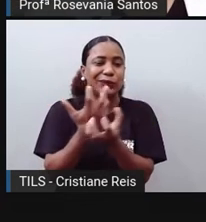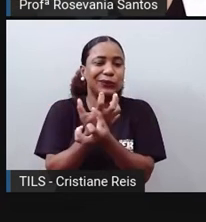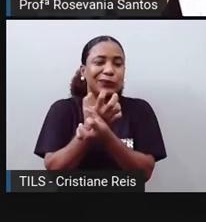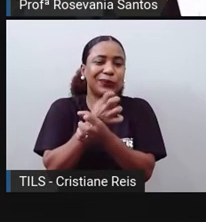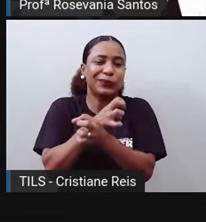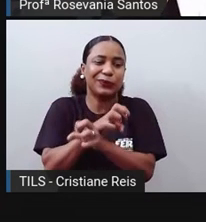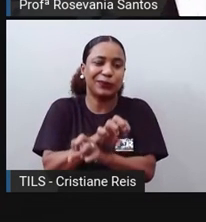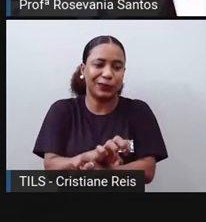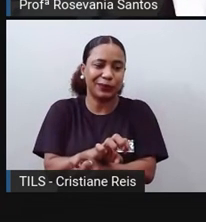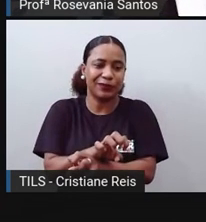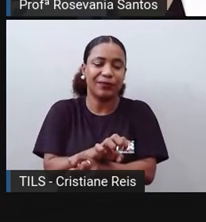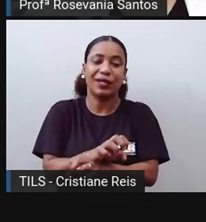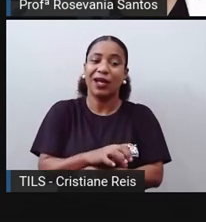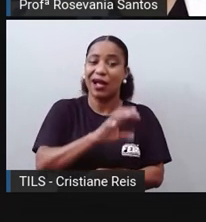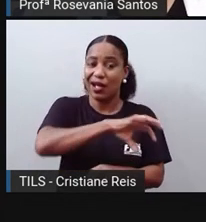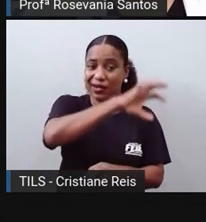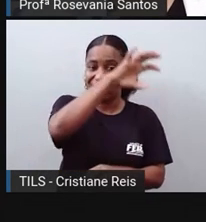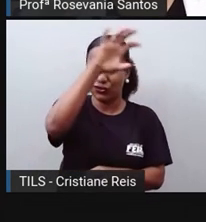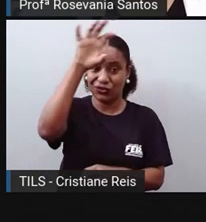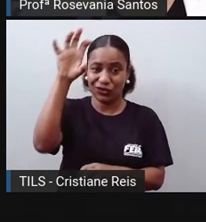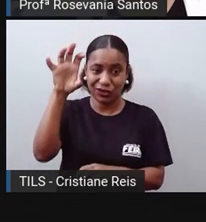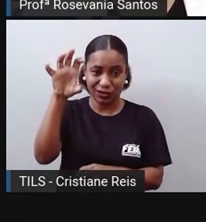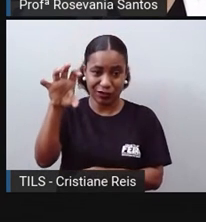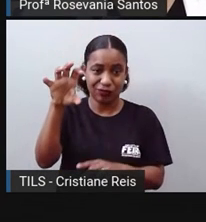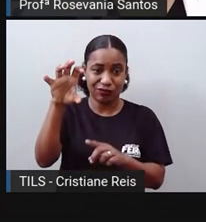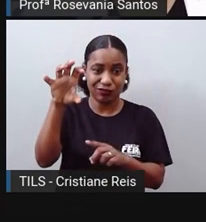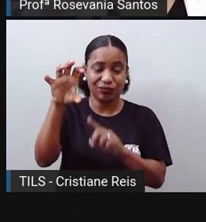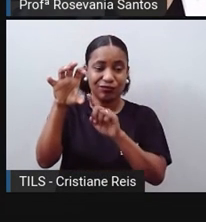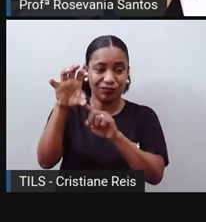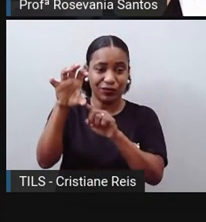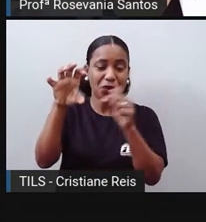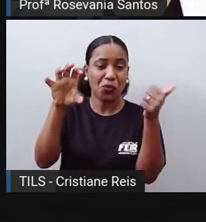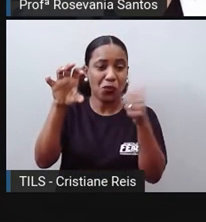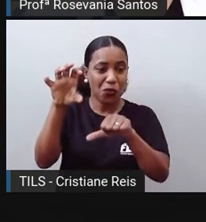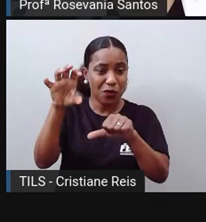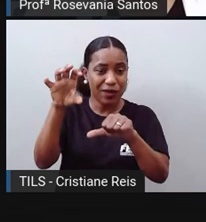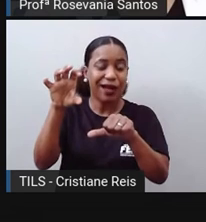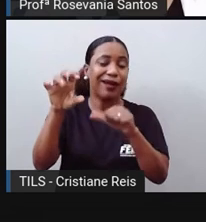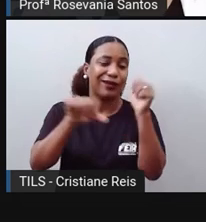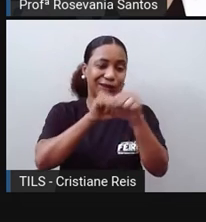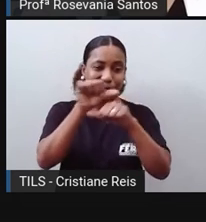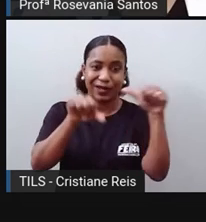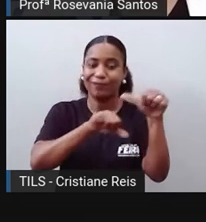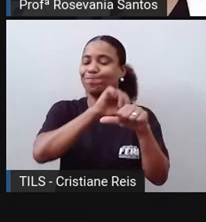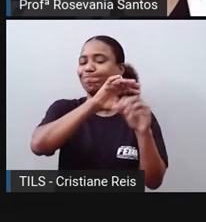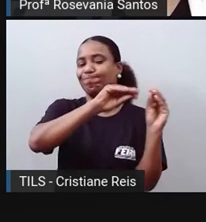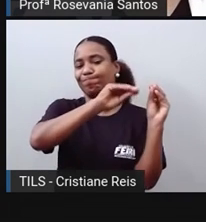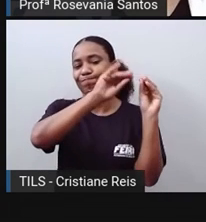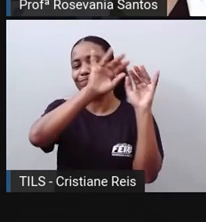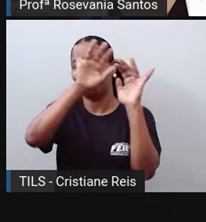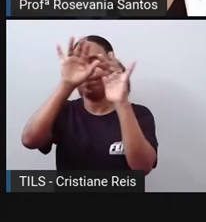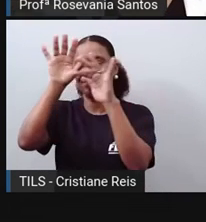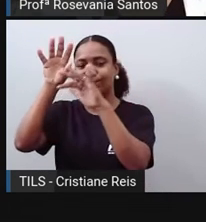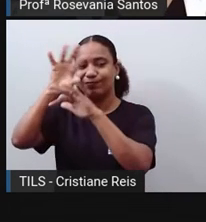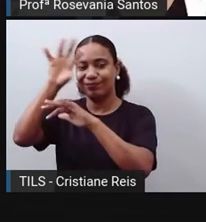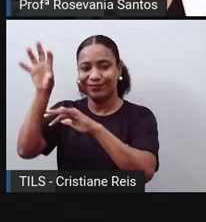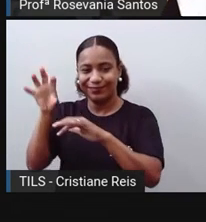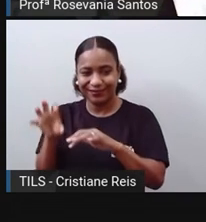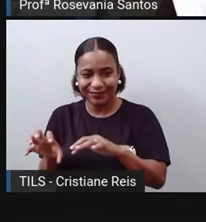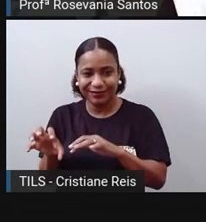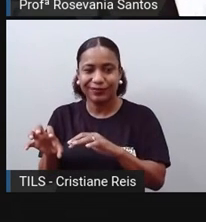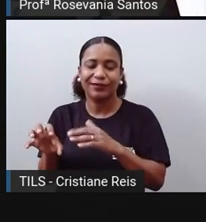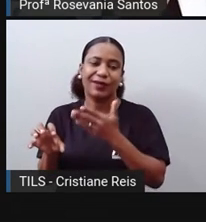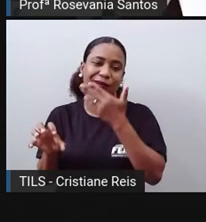mudam de região. E aí, elas acabam enfrentando vários problemas, porque chegam, às vezes, em cidades